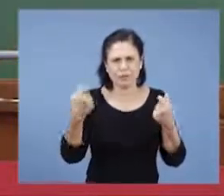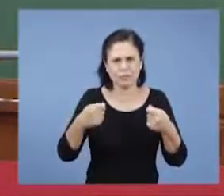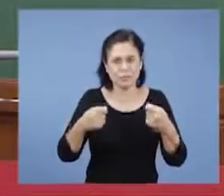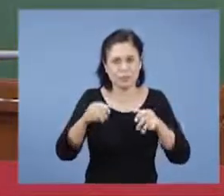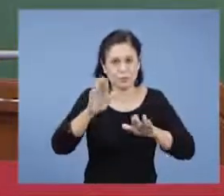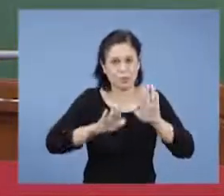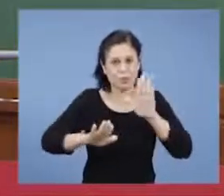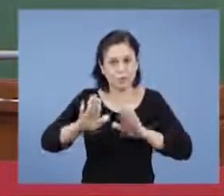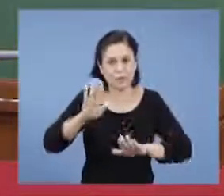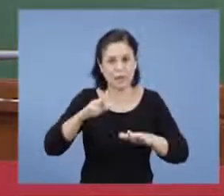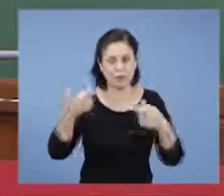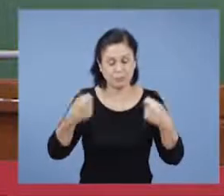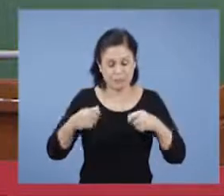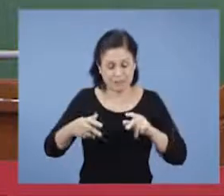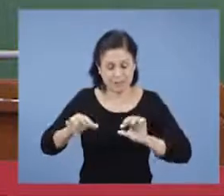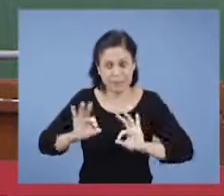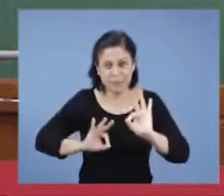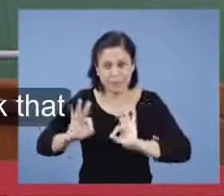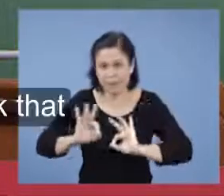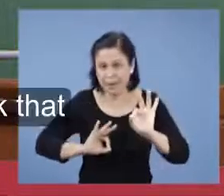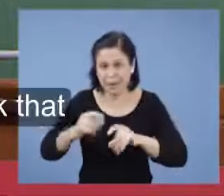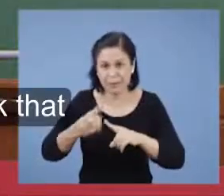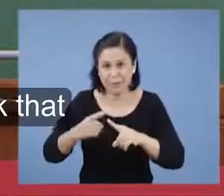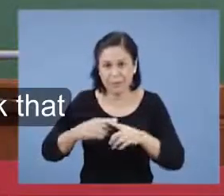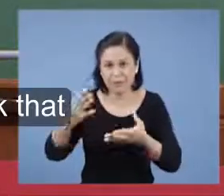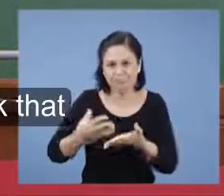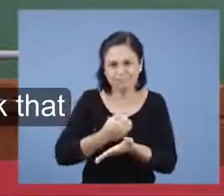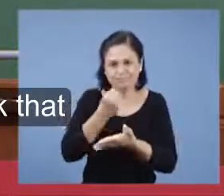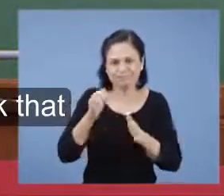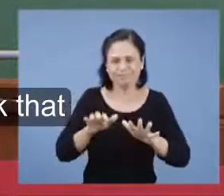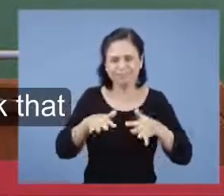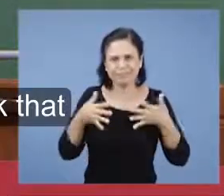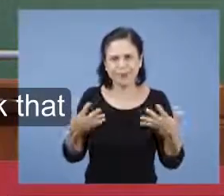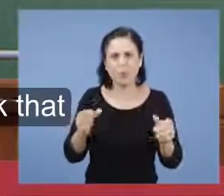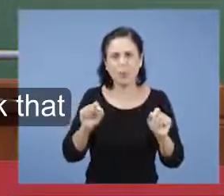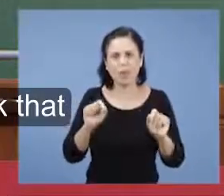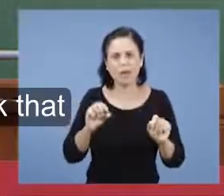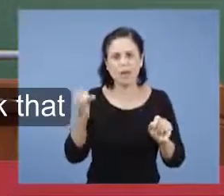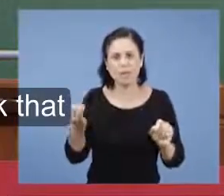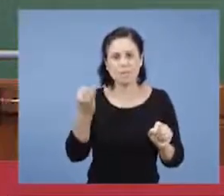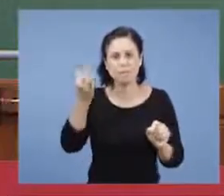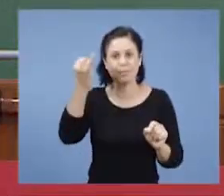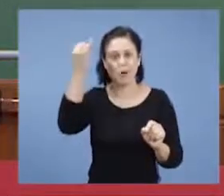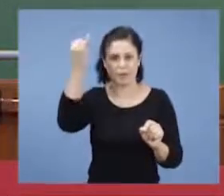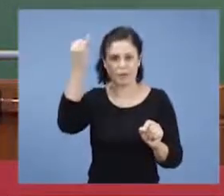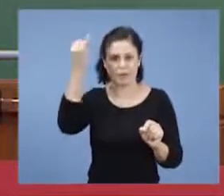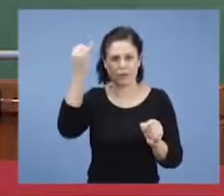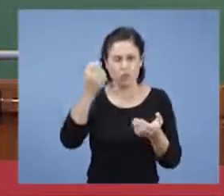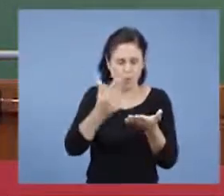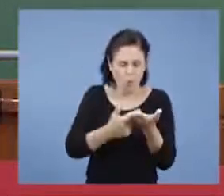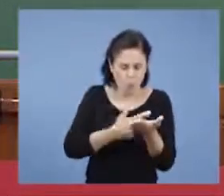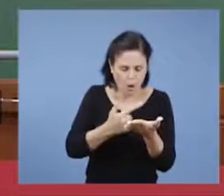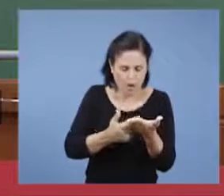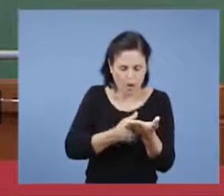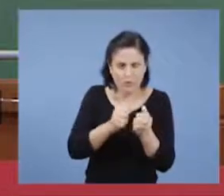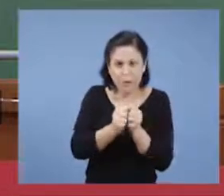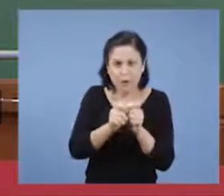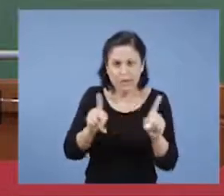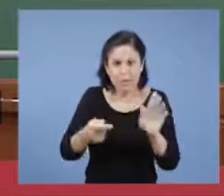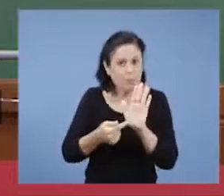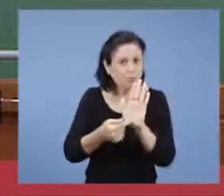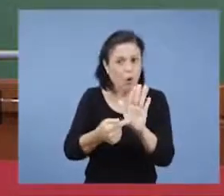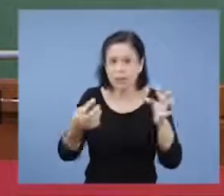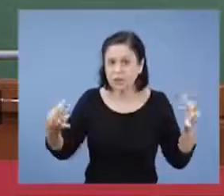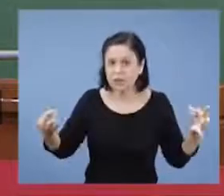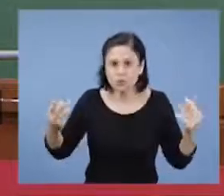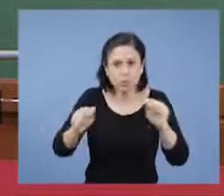mundo. Então, para nós, o importante é quando nós abrimos um livro que está nos mostrando tudo. Com